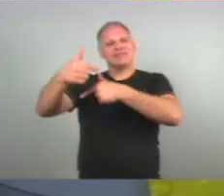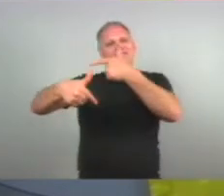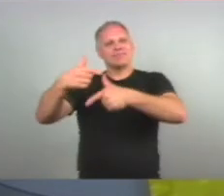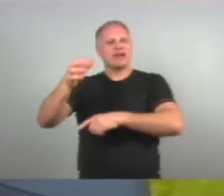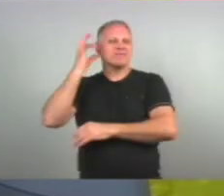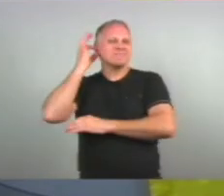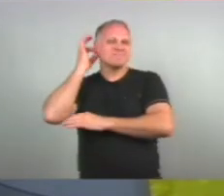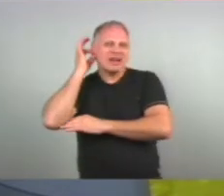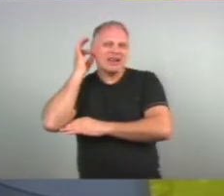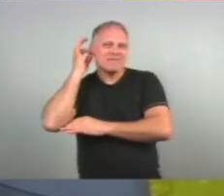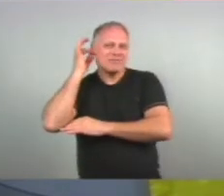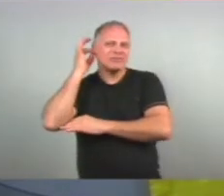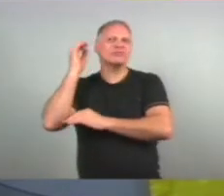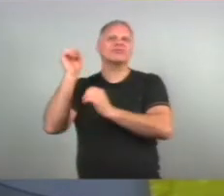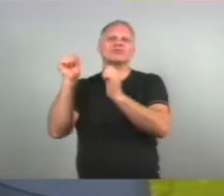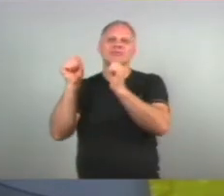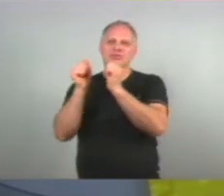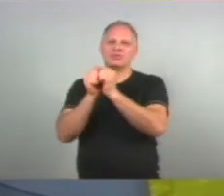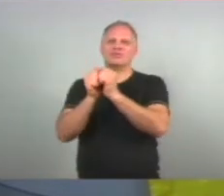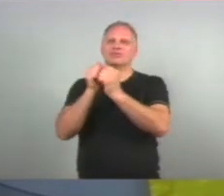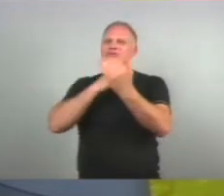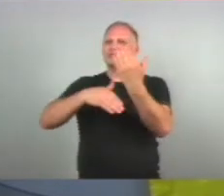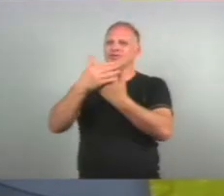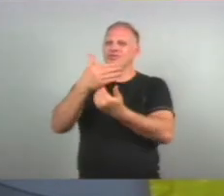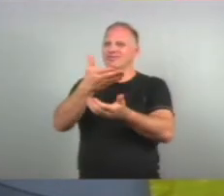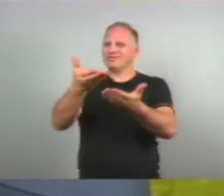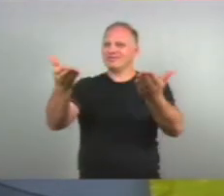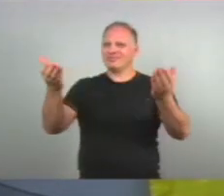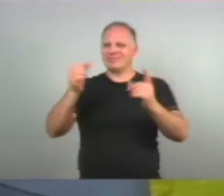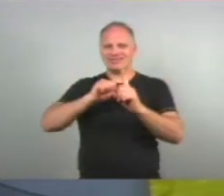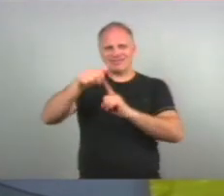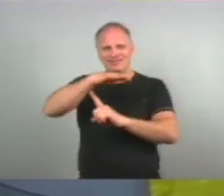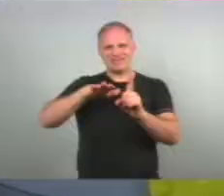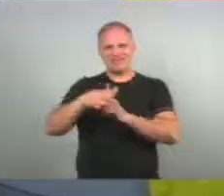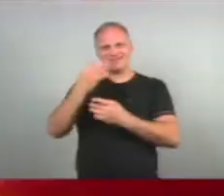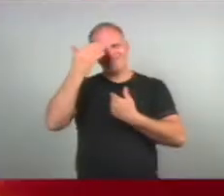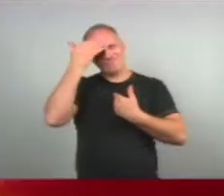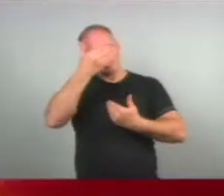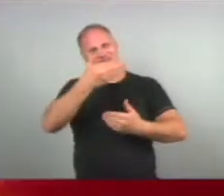Maravilhoso Que tu vens fazendo Angelita Muito obrigada Vou continuar